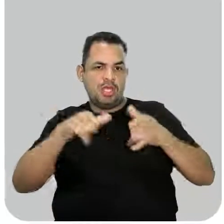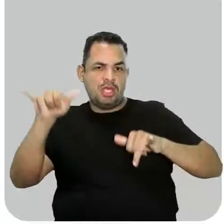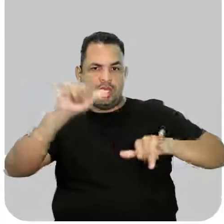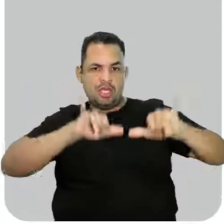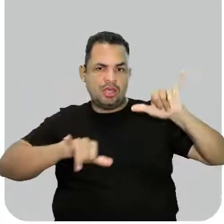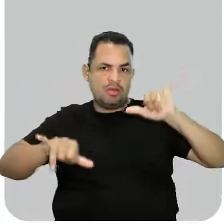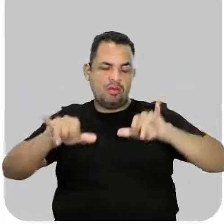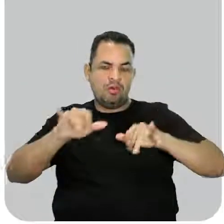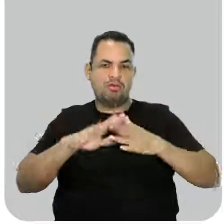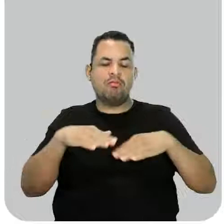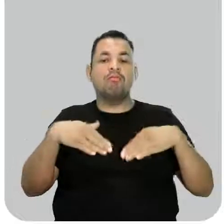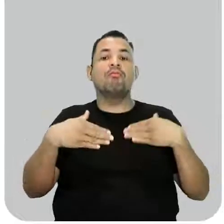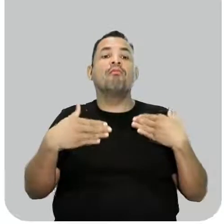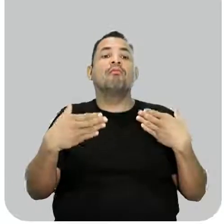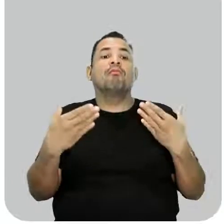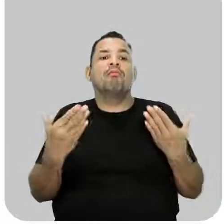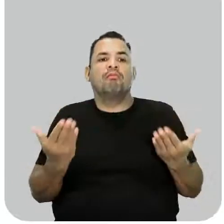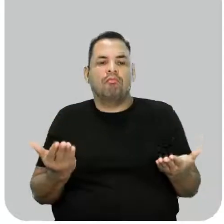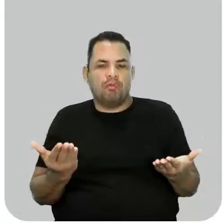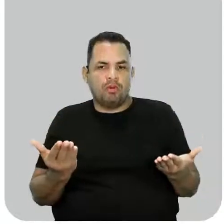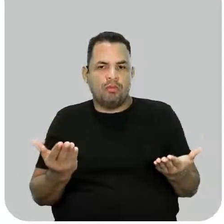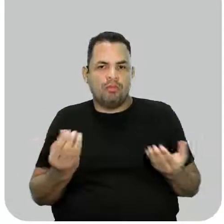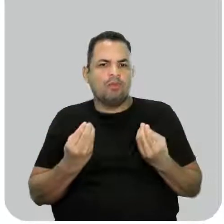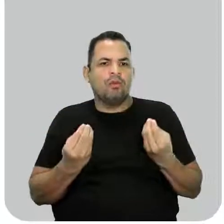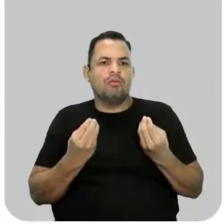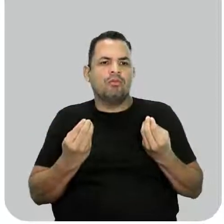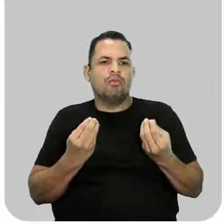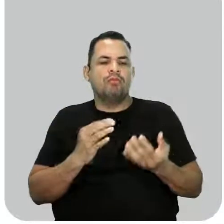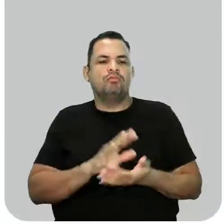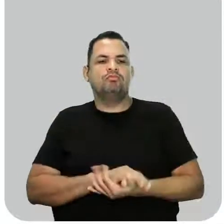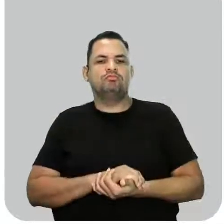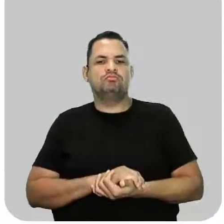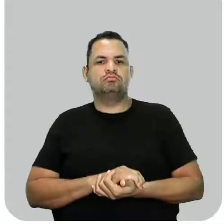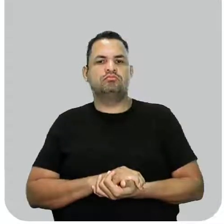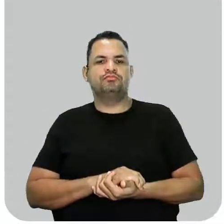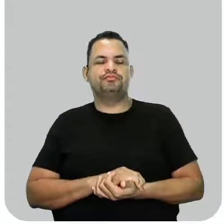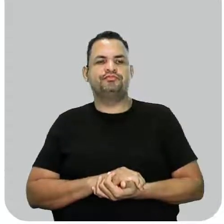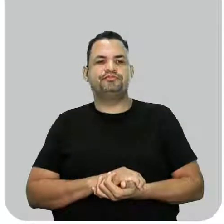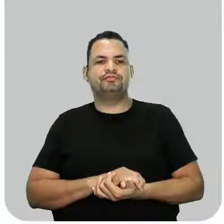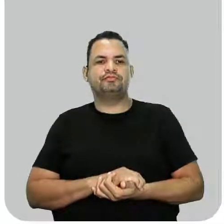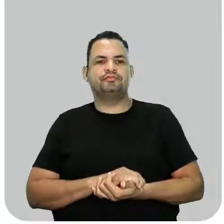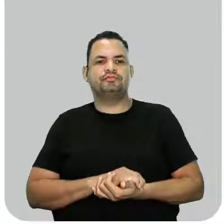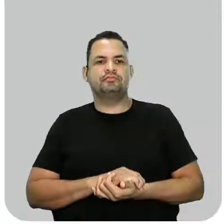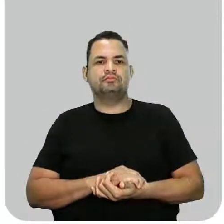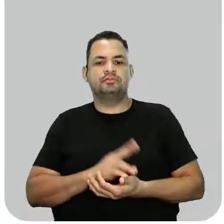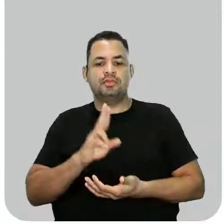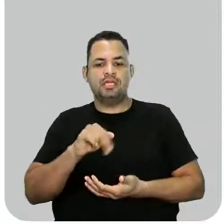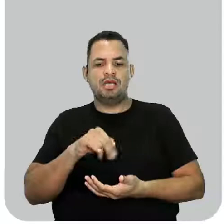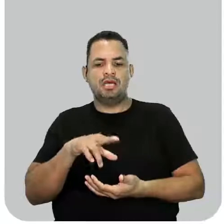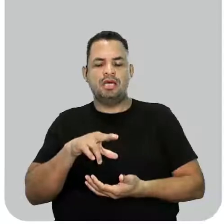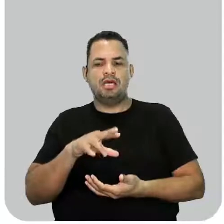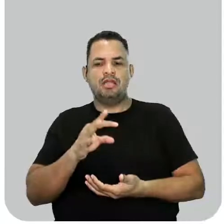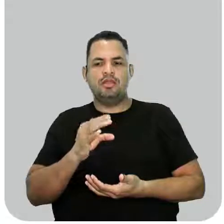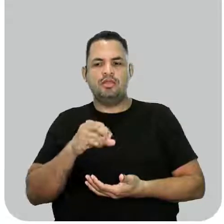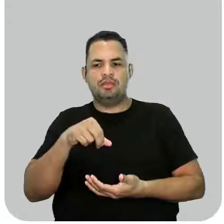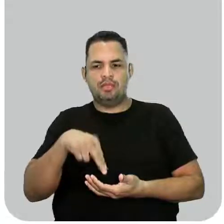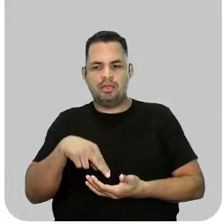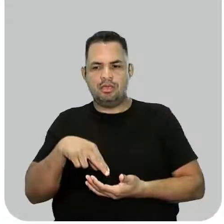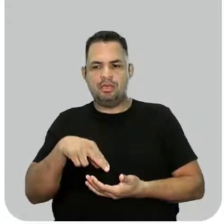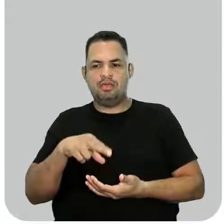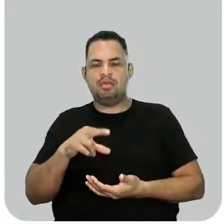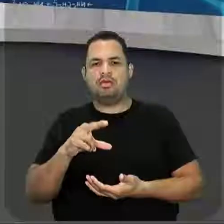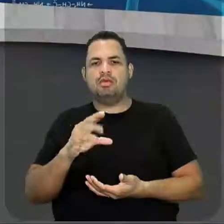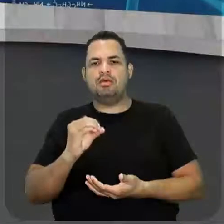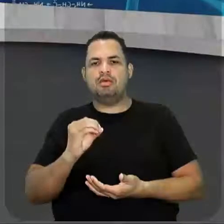químicas que ocorrem em condições de... Aí dois pontos. Ele está falando da nanotecnologia. Pergunto para